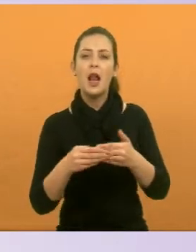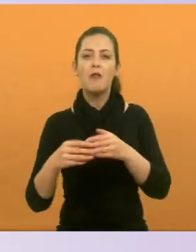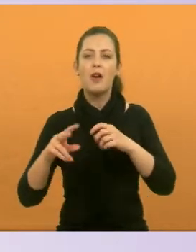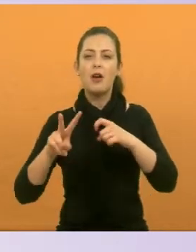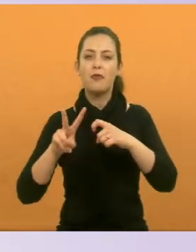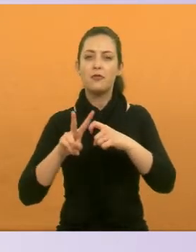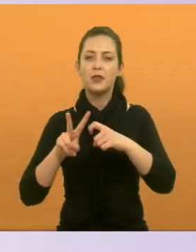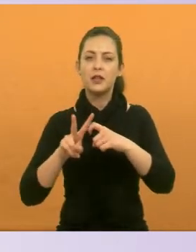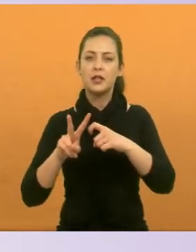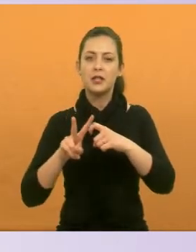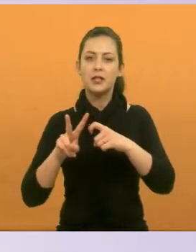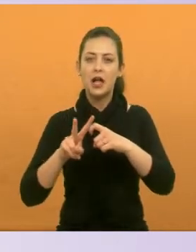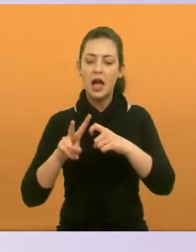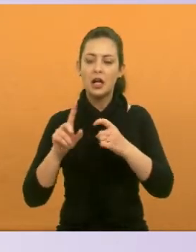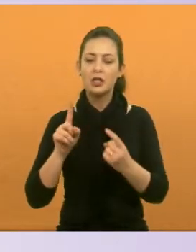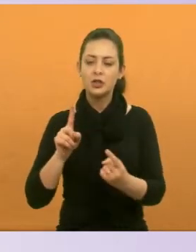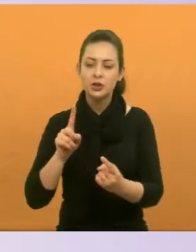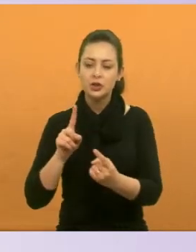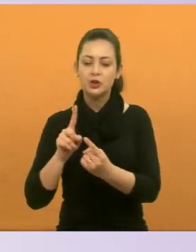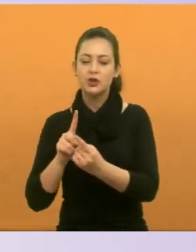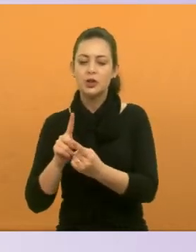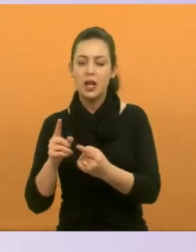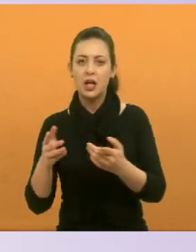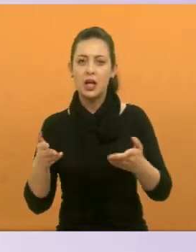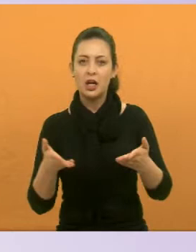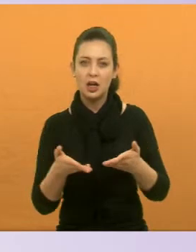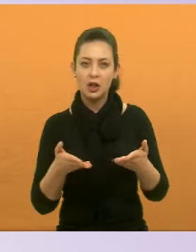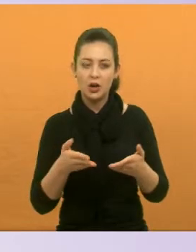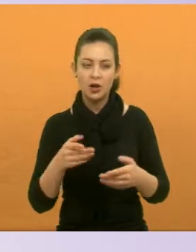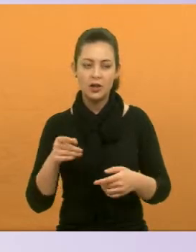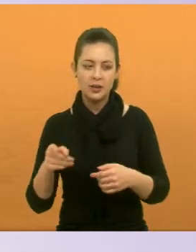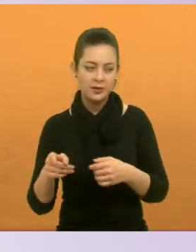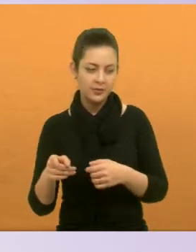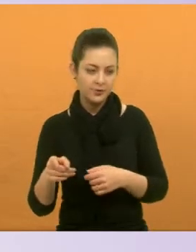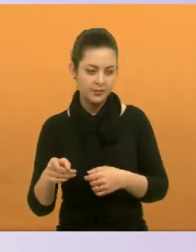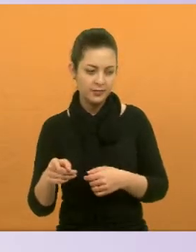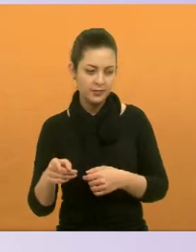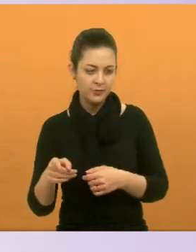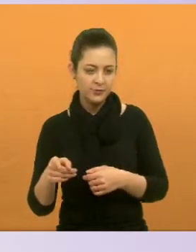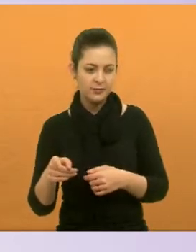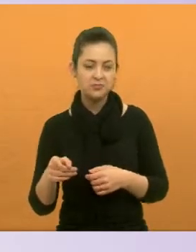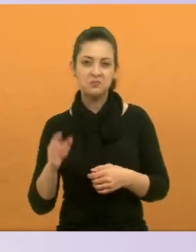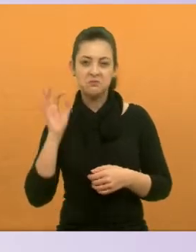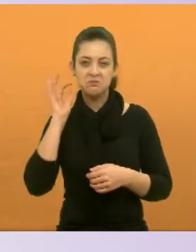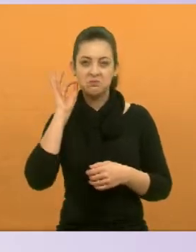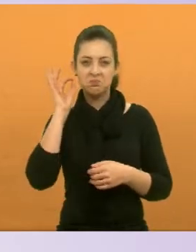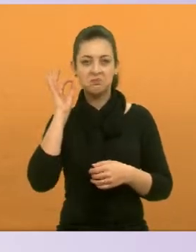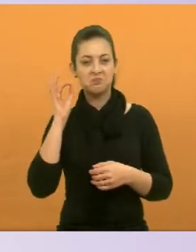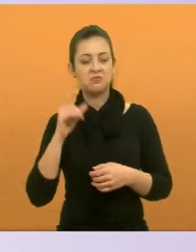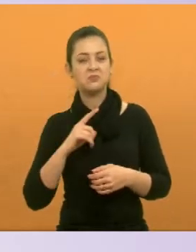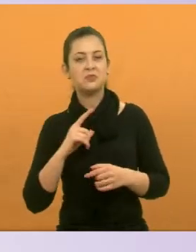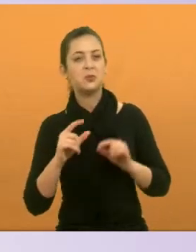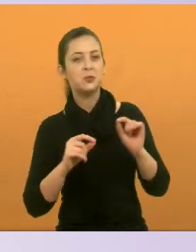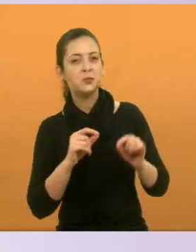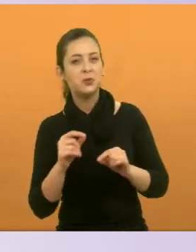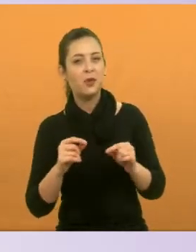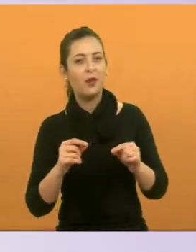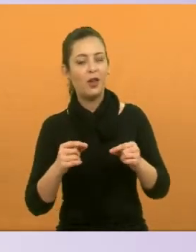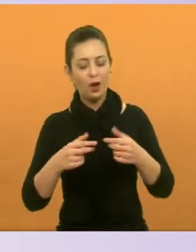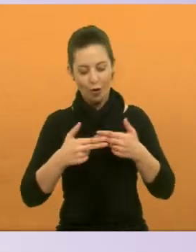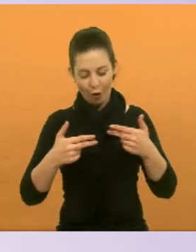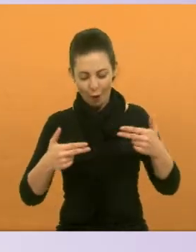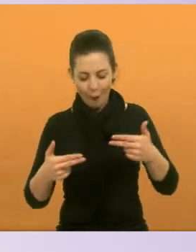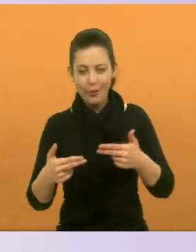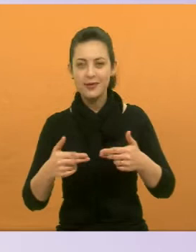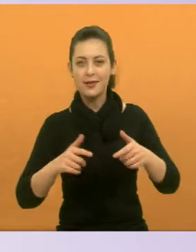veterinário. Ela foi atendida. Agora, ela é chique, porque ela ganhou alguns apetrechos.